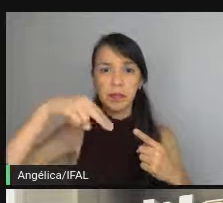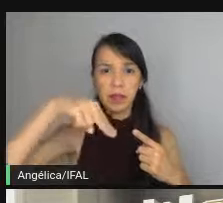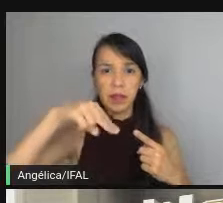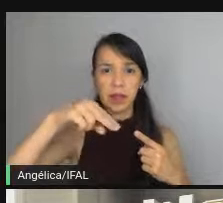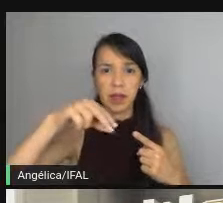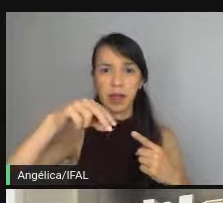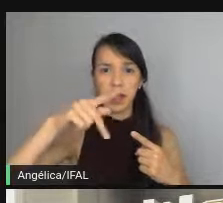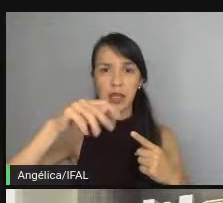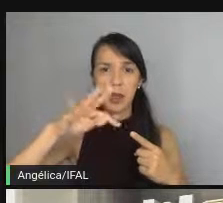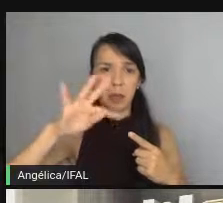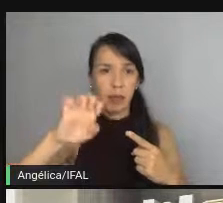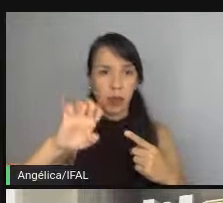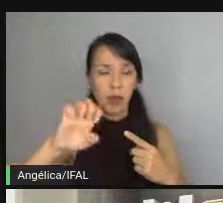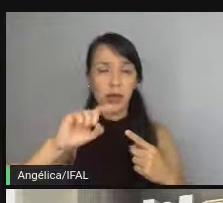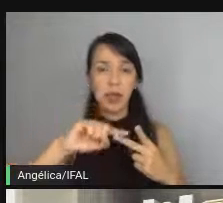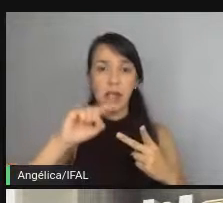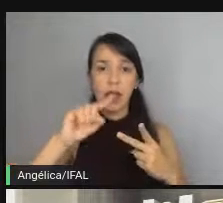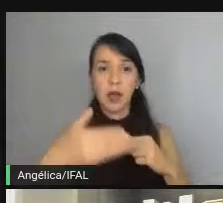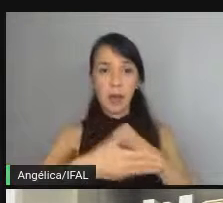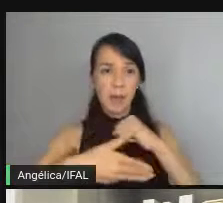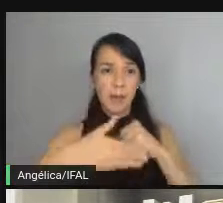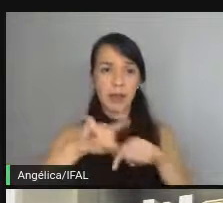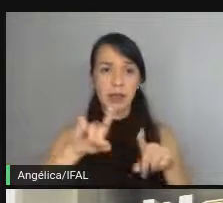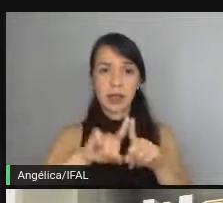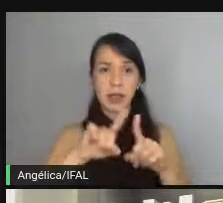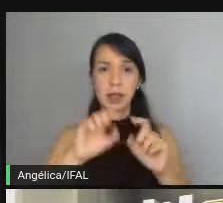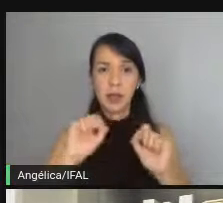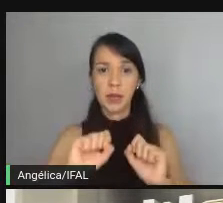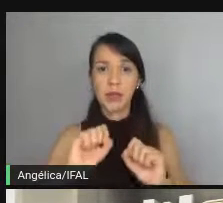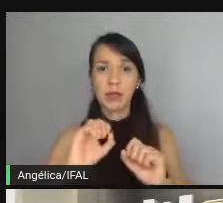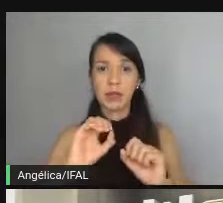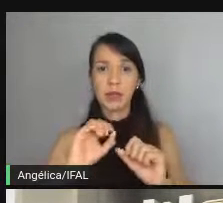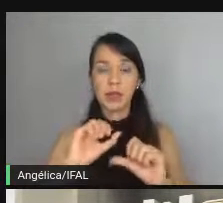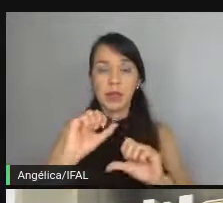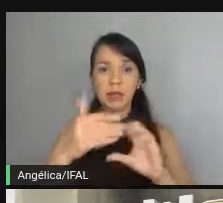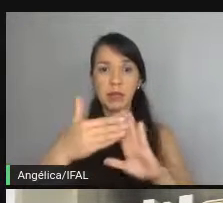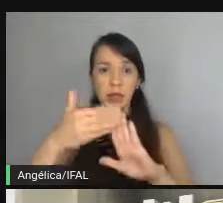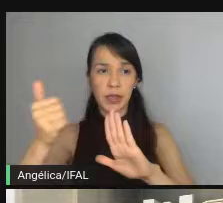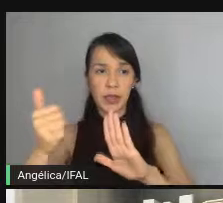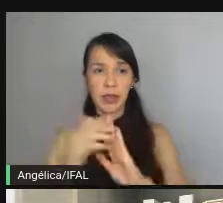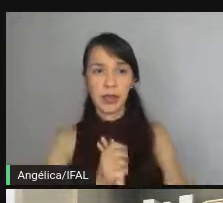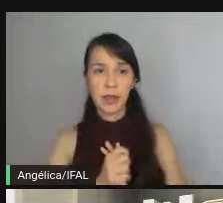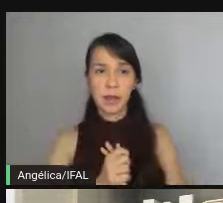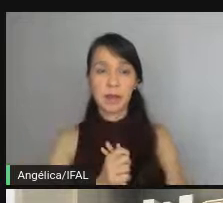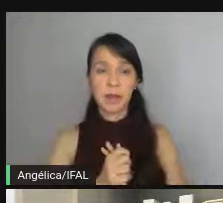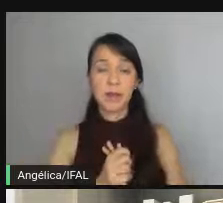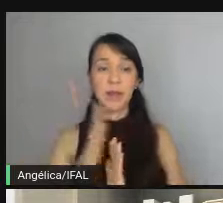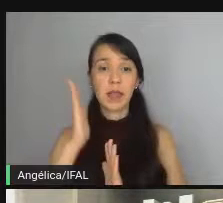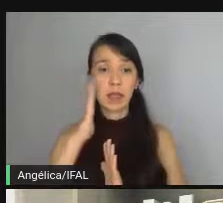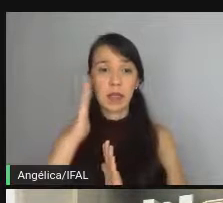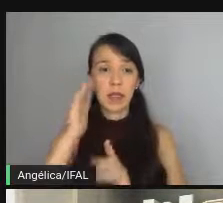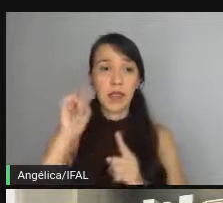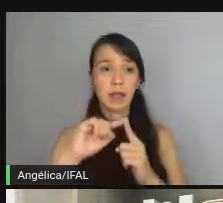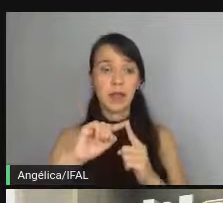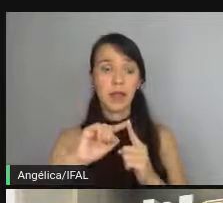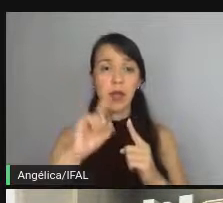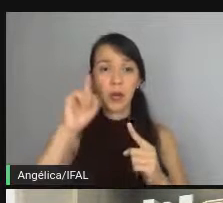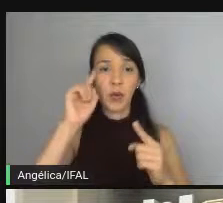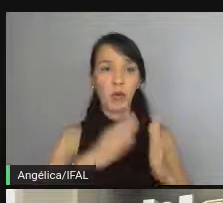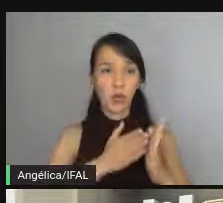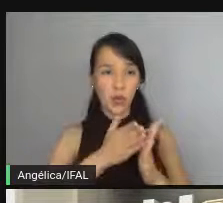de alguma base. Então, eu posso remover esse cara aqui. A gente já sabe que vai ter um endpoint.